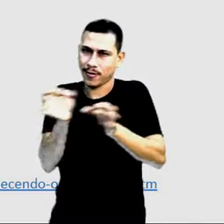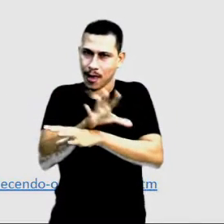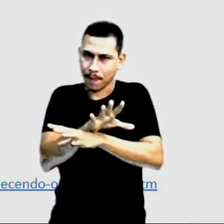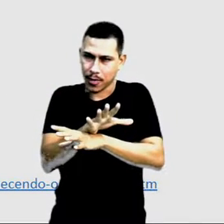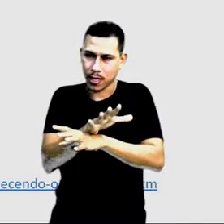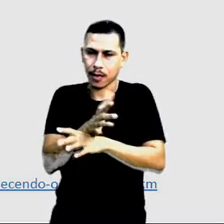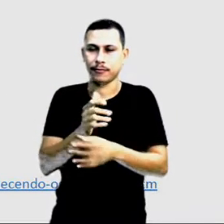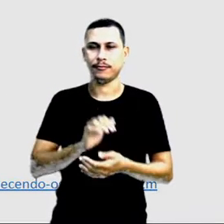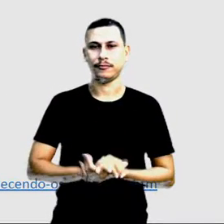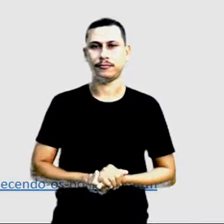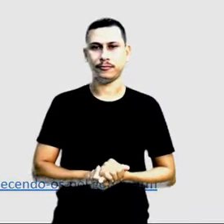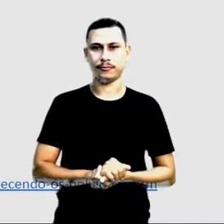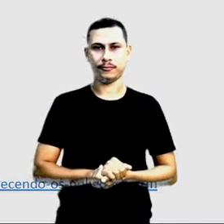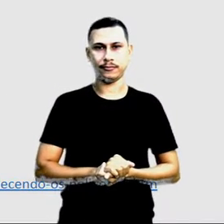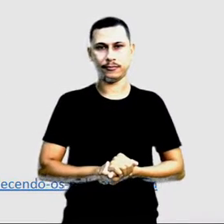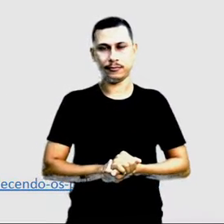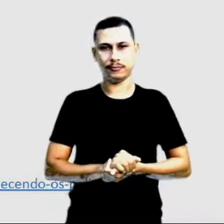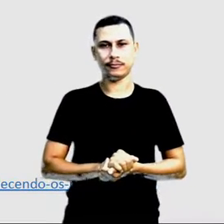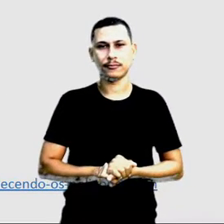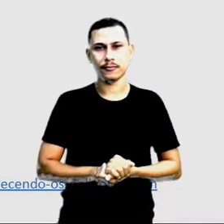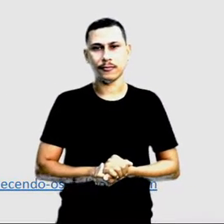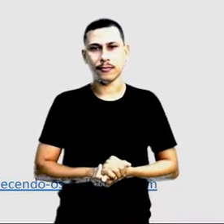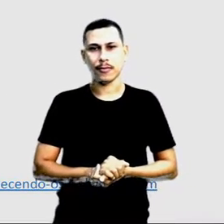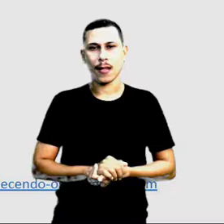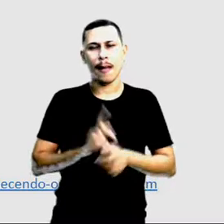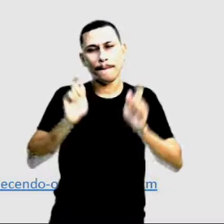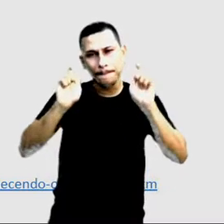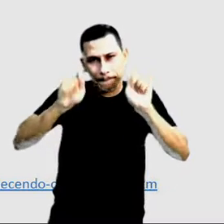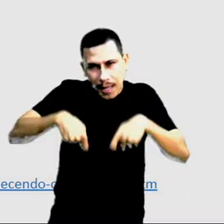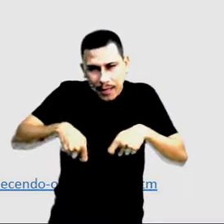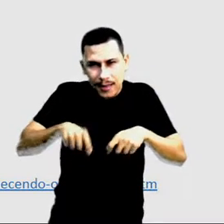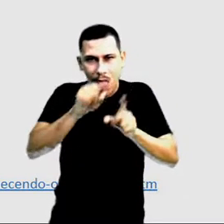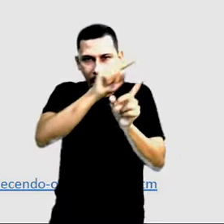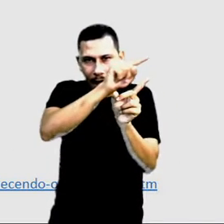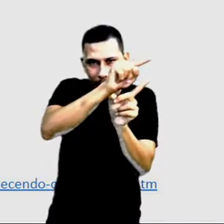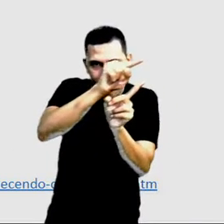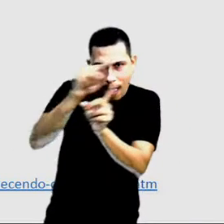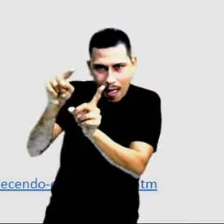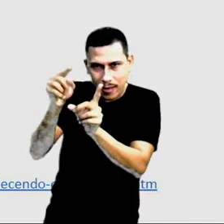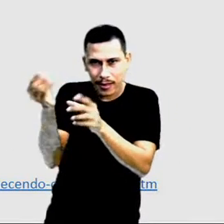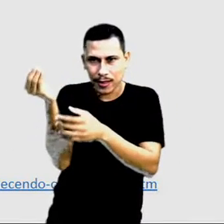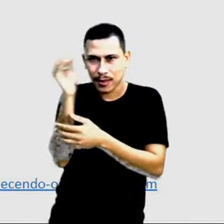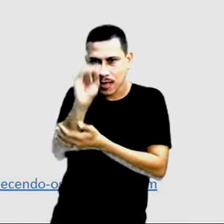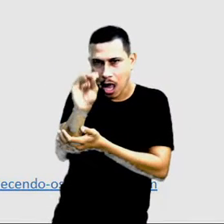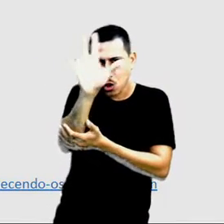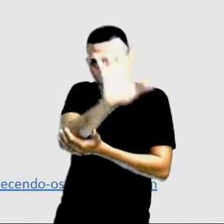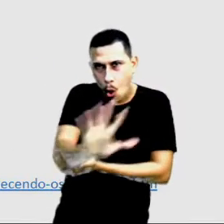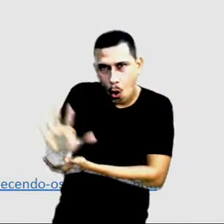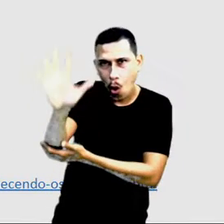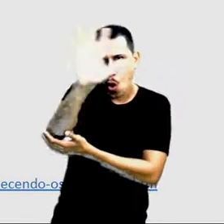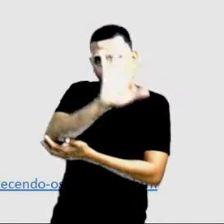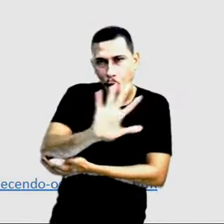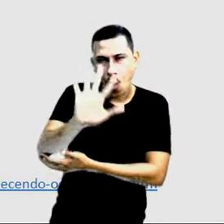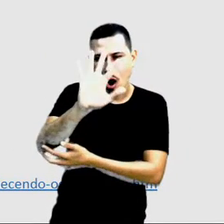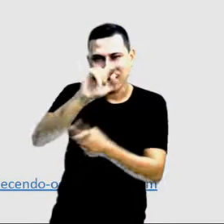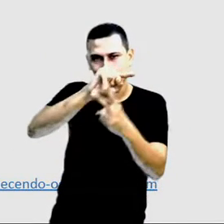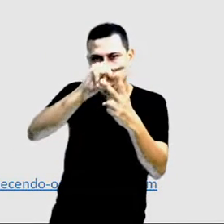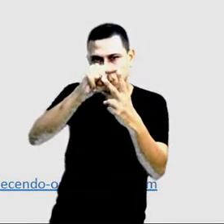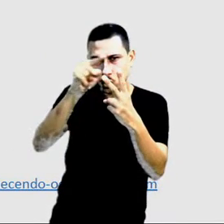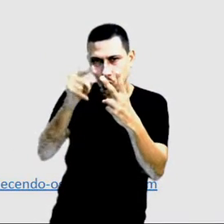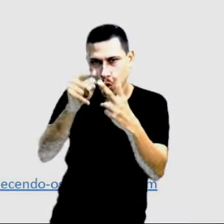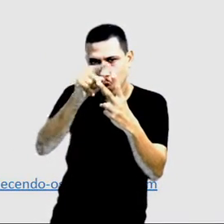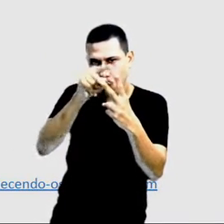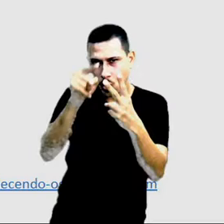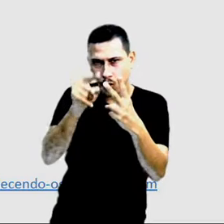de retas paralelas. Elas devem ser definidas dentro de um plano e tomando também duas ou mais,